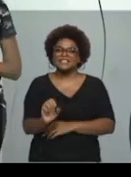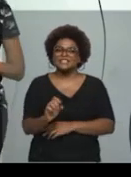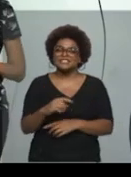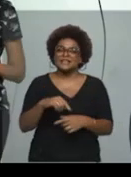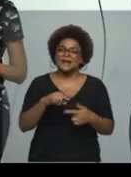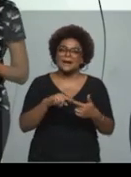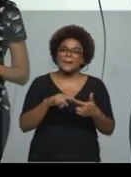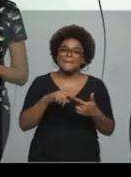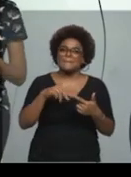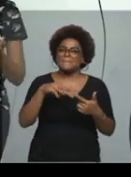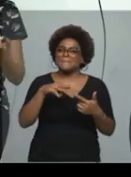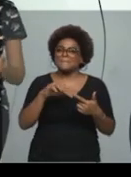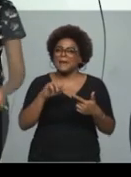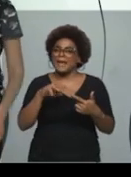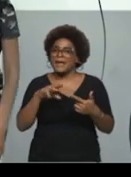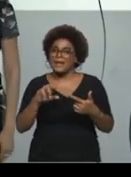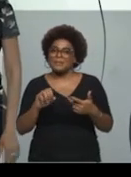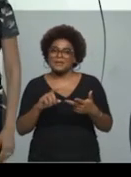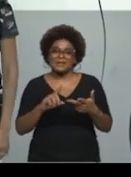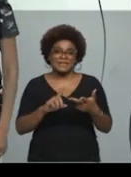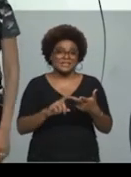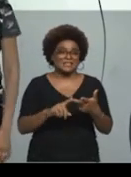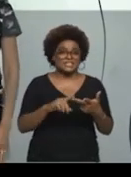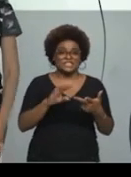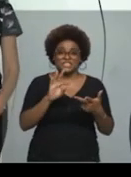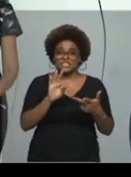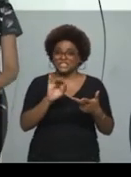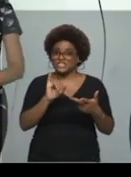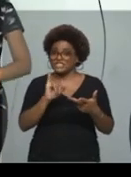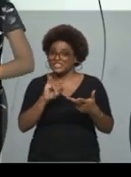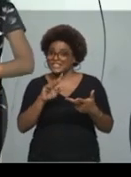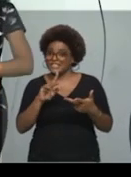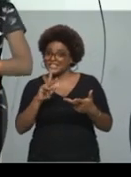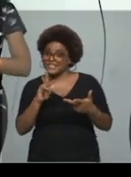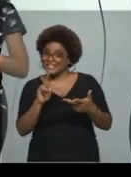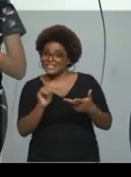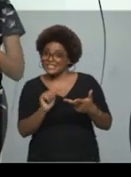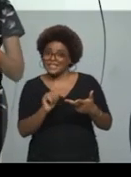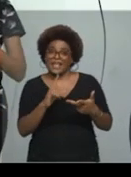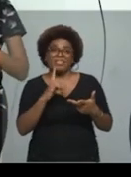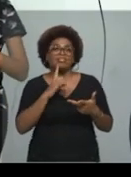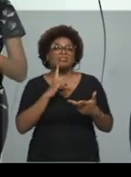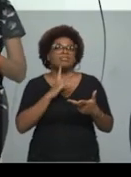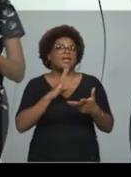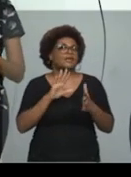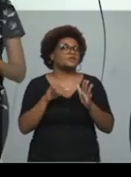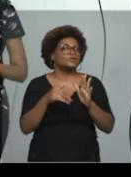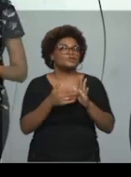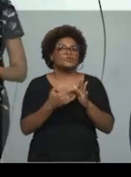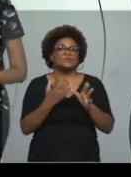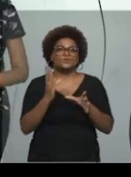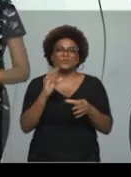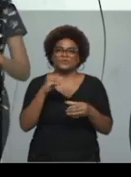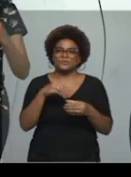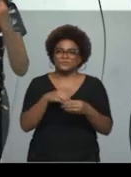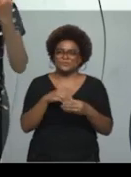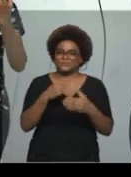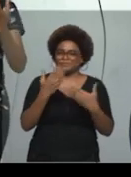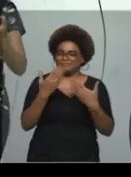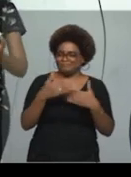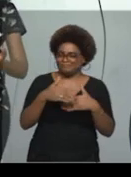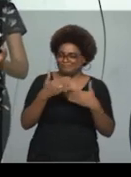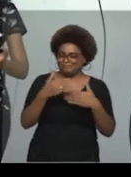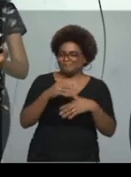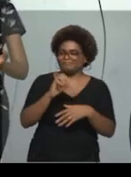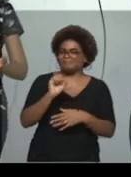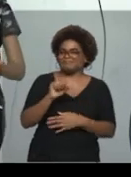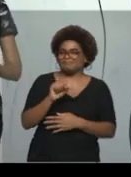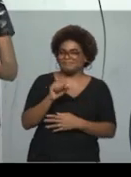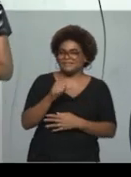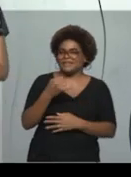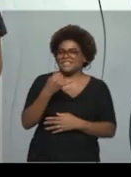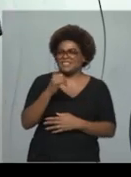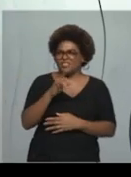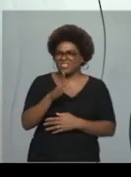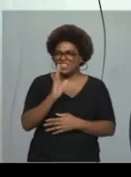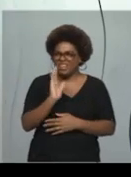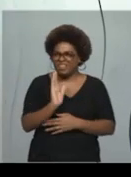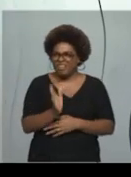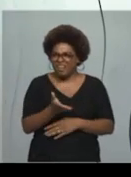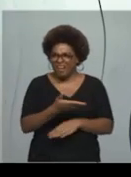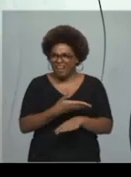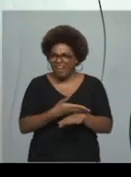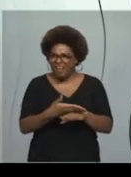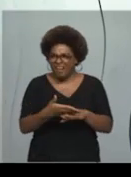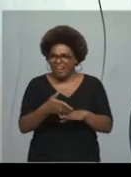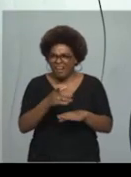irão encontrar isso nas provas. Então, se você já está ali familiarizados com esses gêneros textuais,